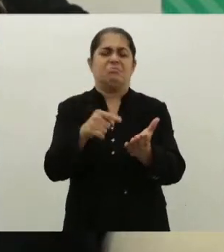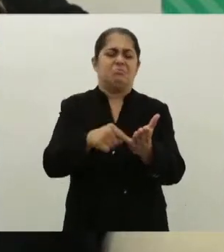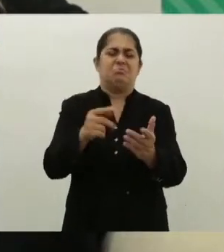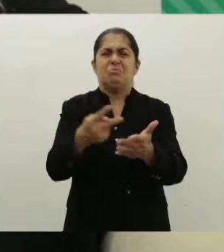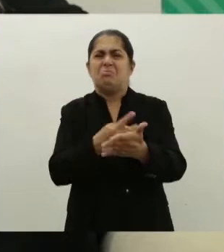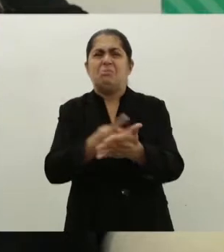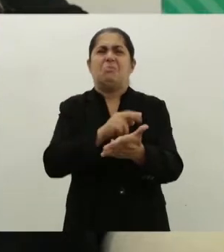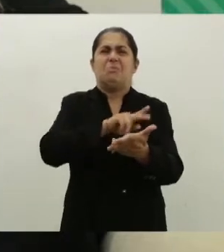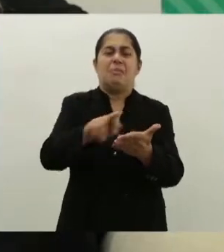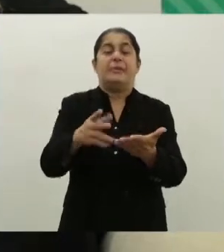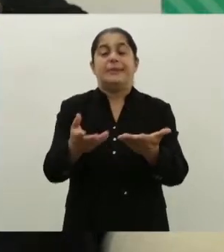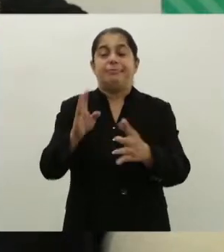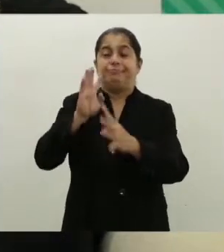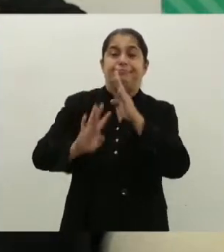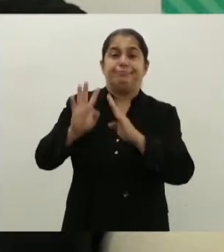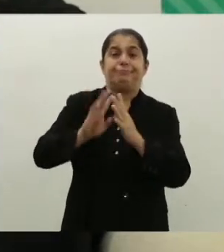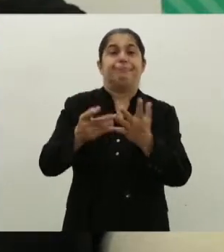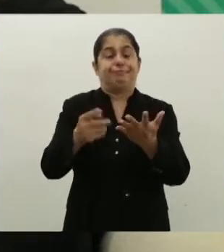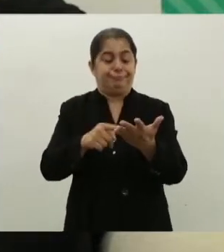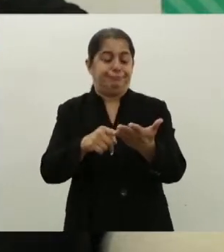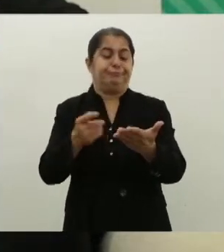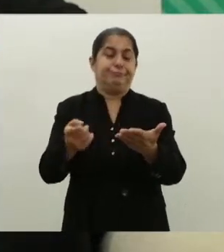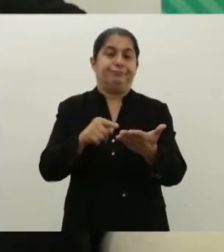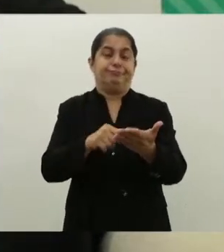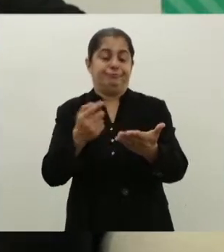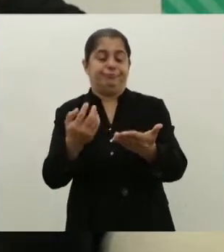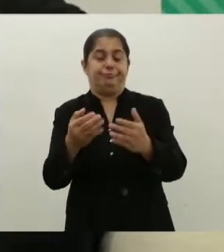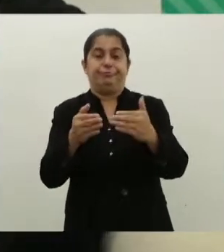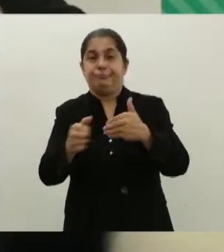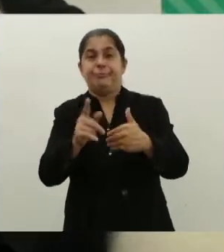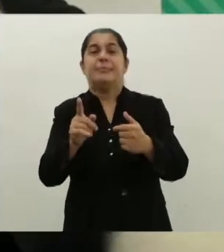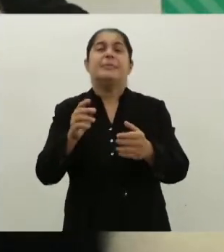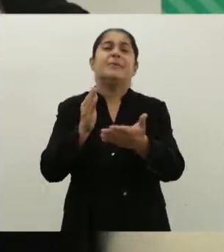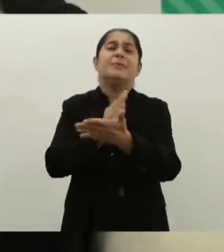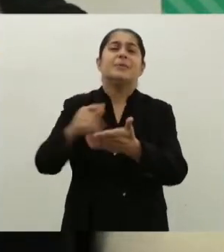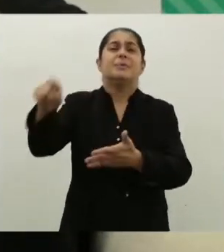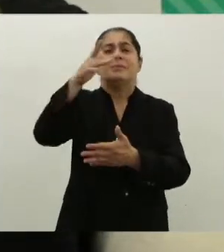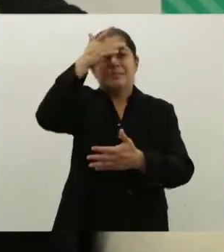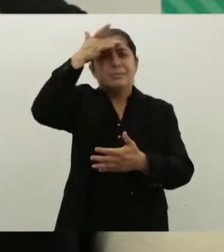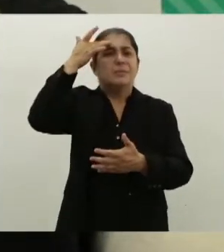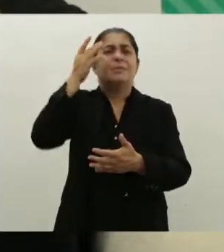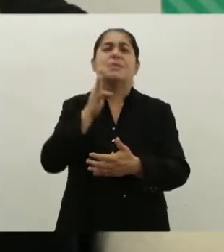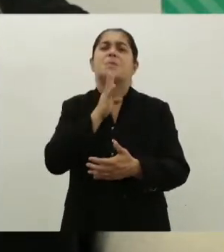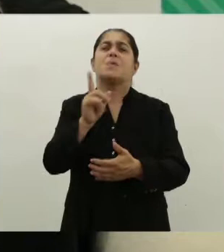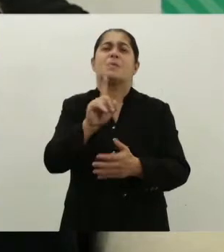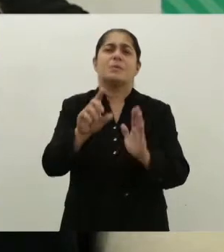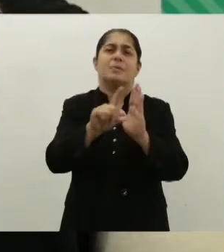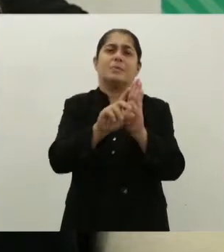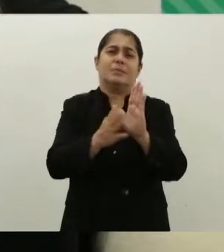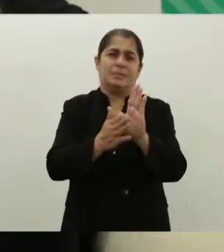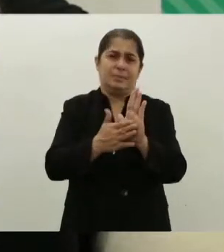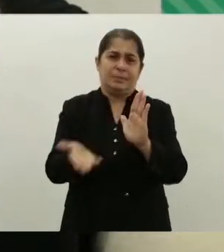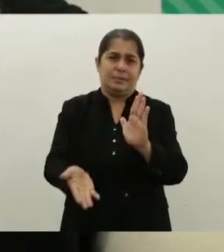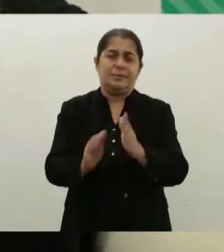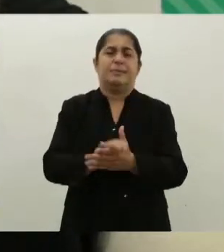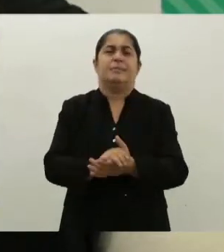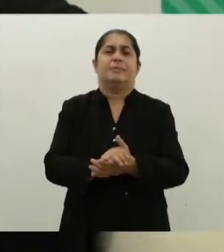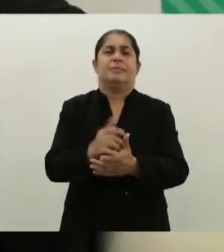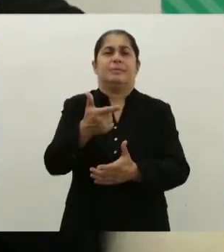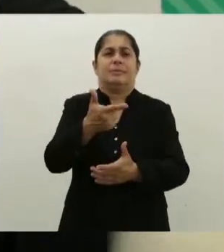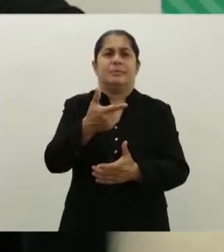E eu atribuo principalmente a falta de conhecimento sobre essa lei.